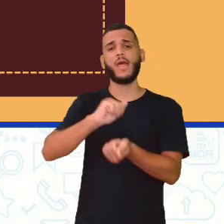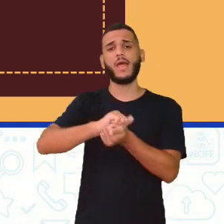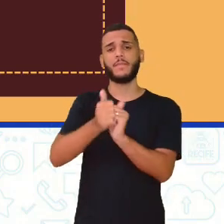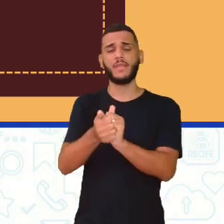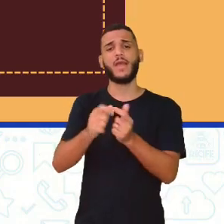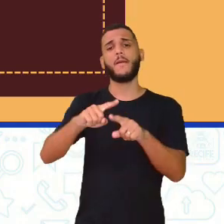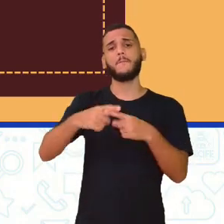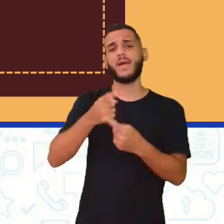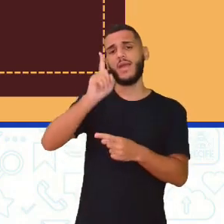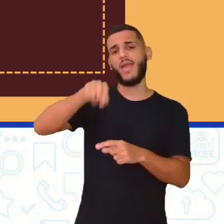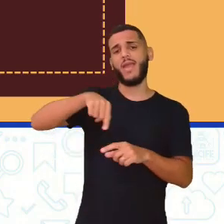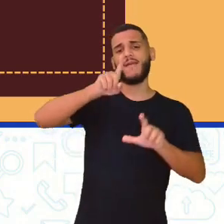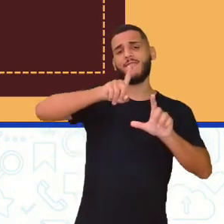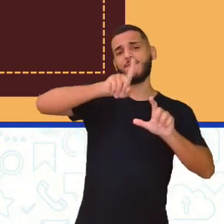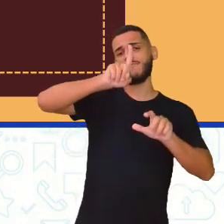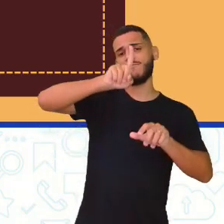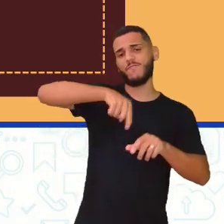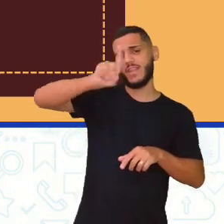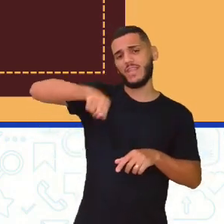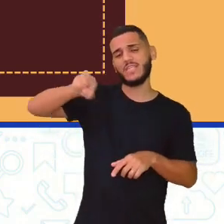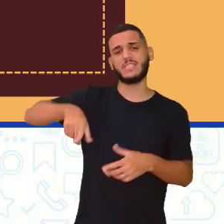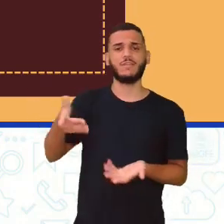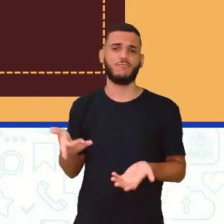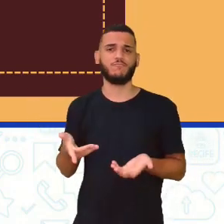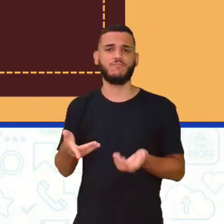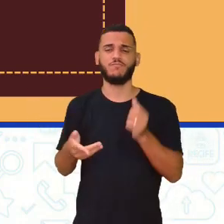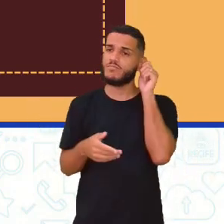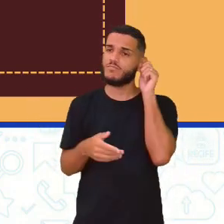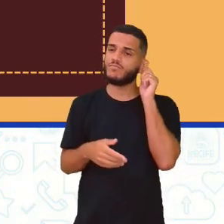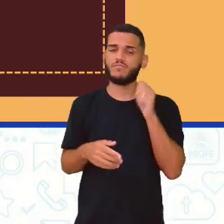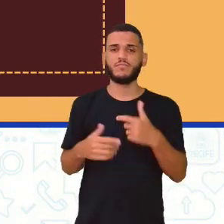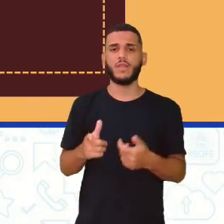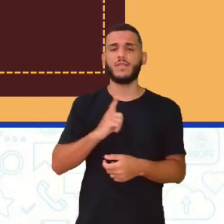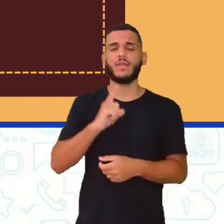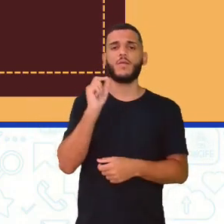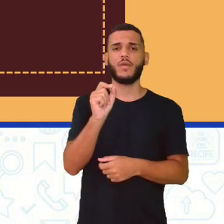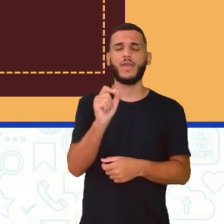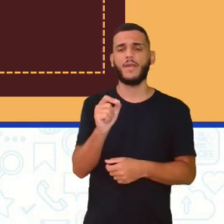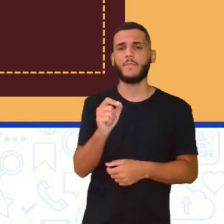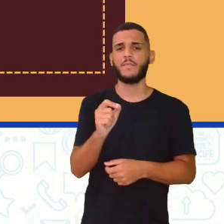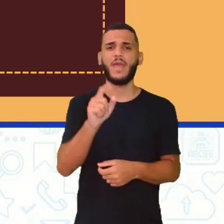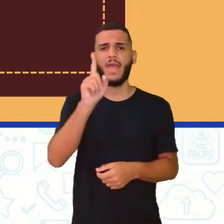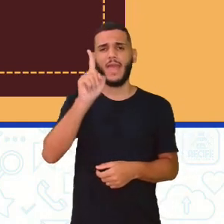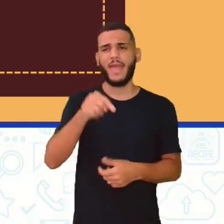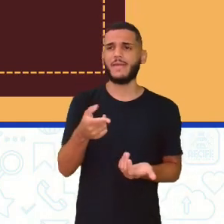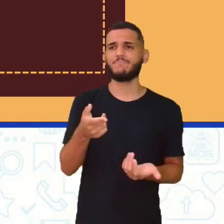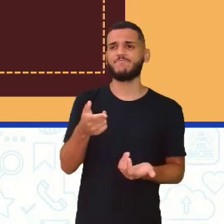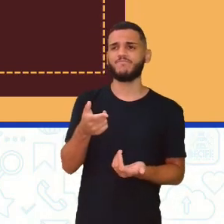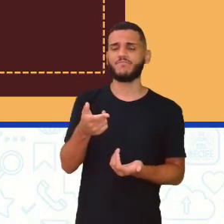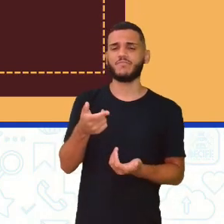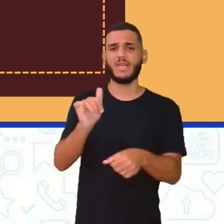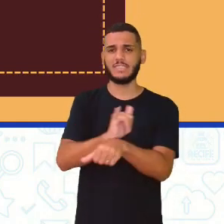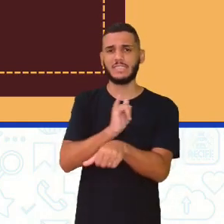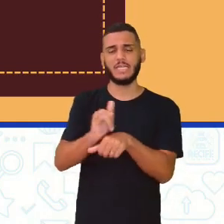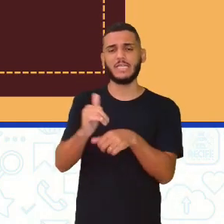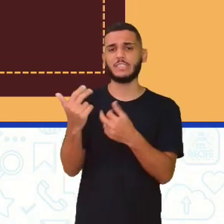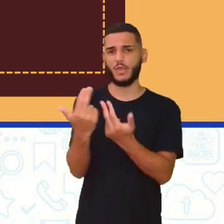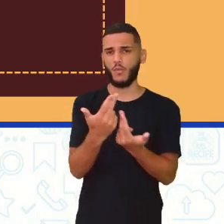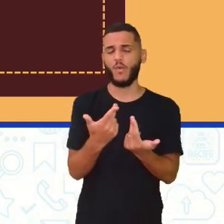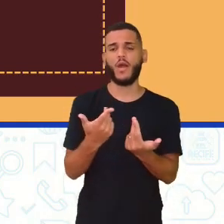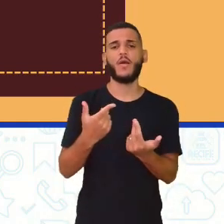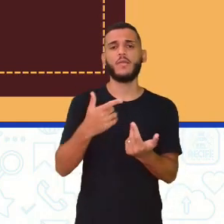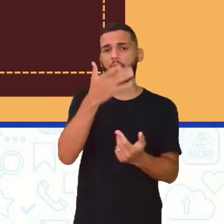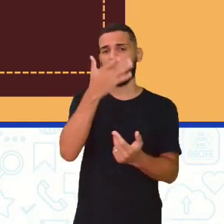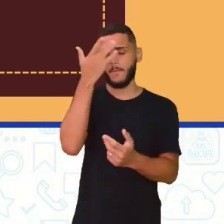variação do beisebol. Então, aí a gente tem a mesma ideia. Tem uma equipe de azul, que é a equipe que está